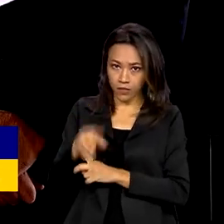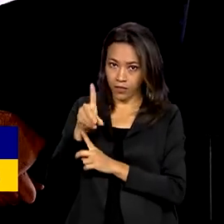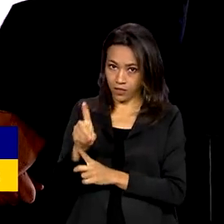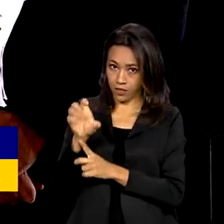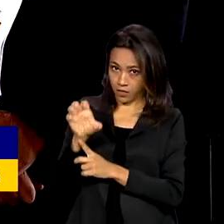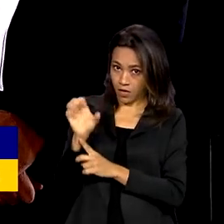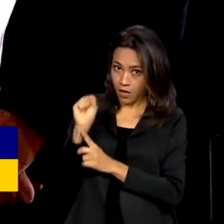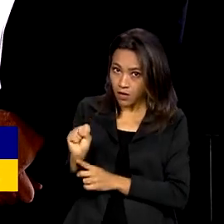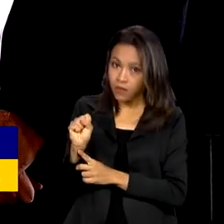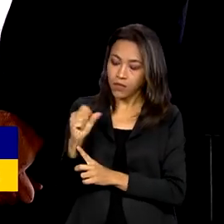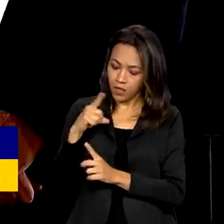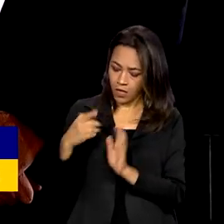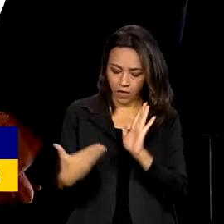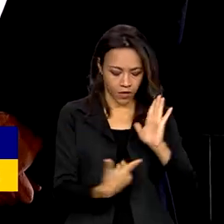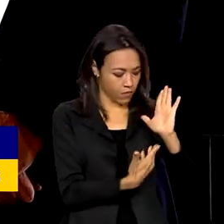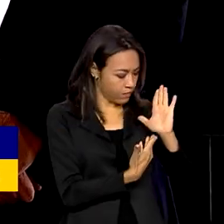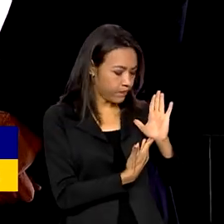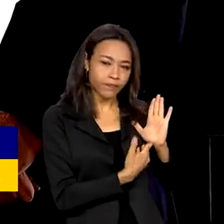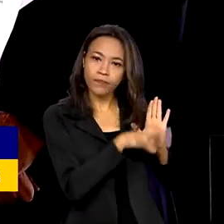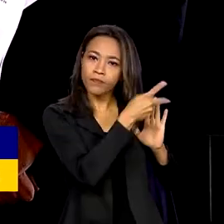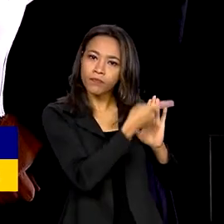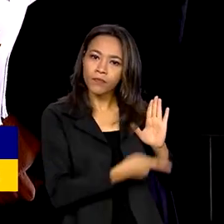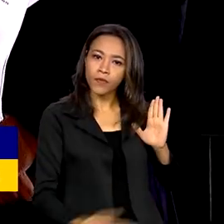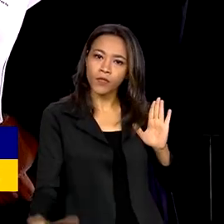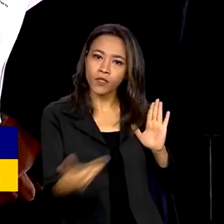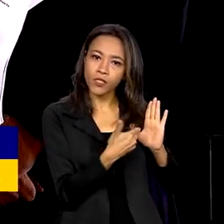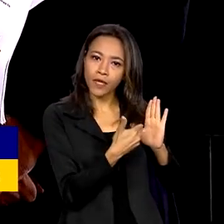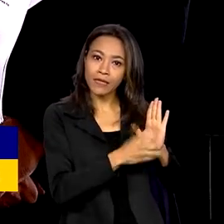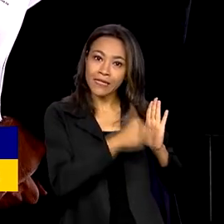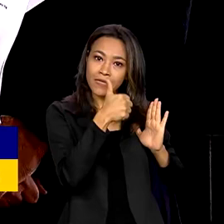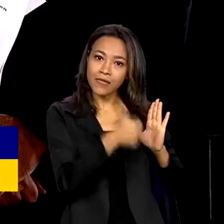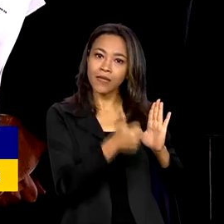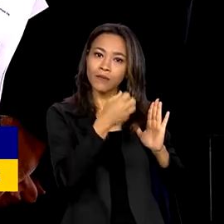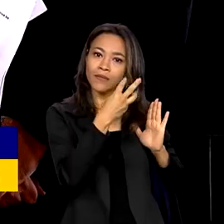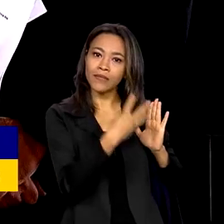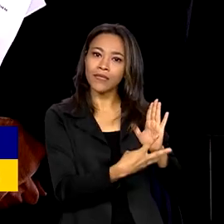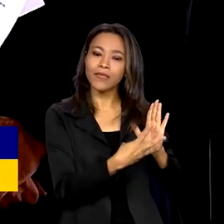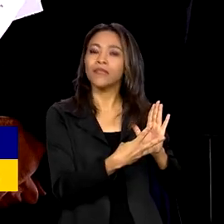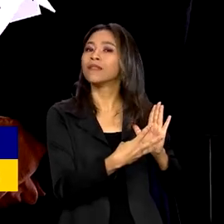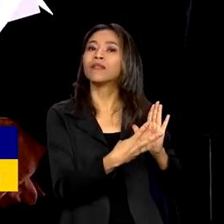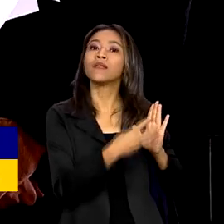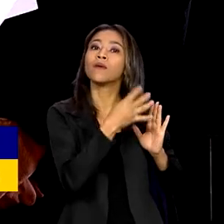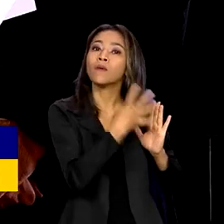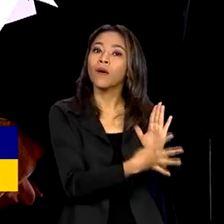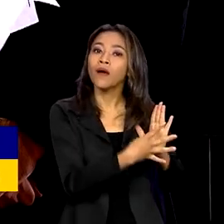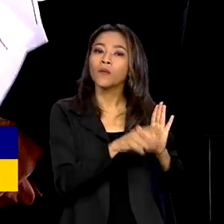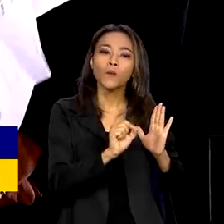projetos, 134 projetos,